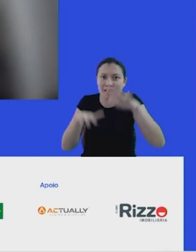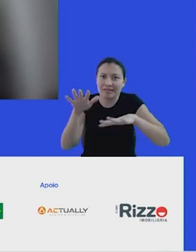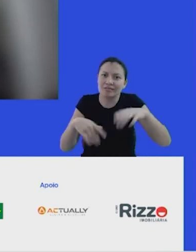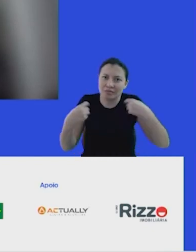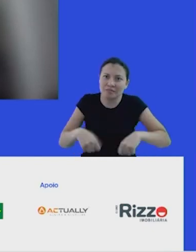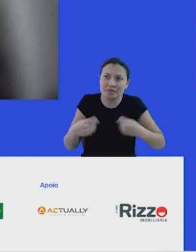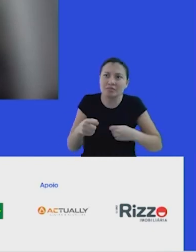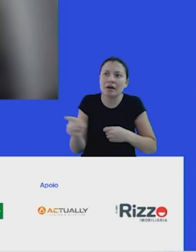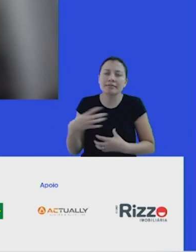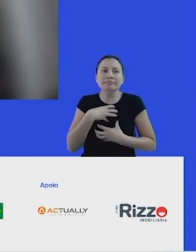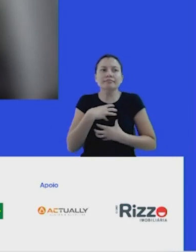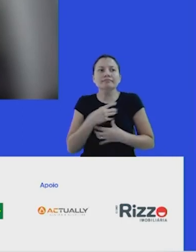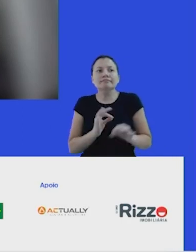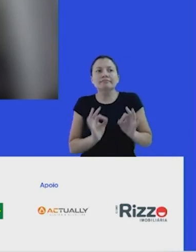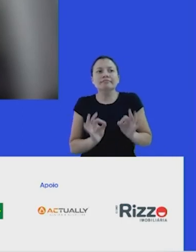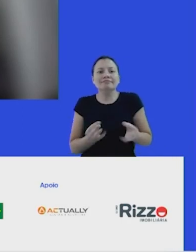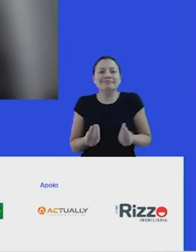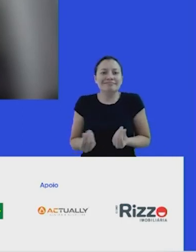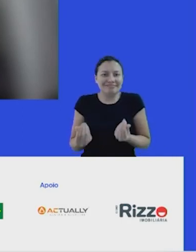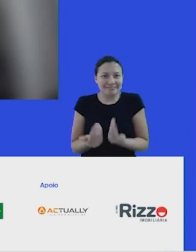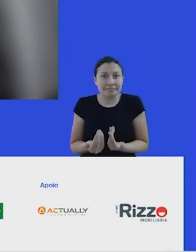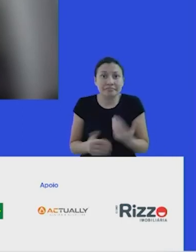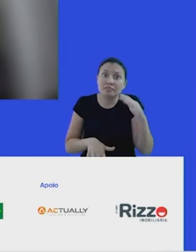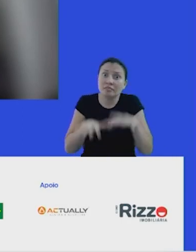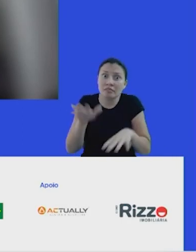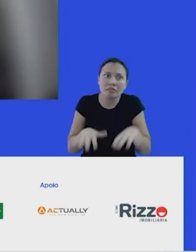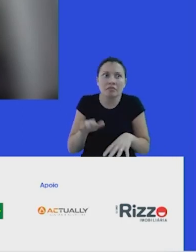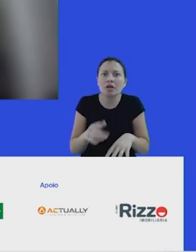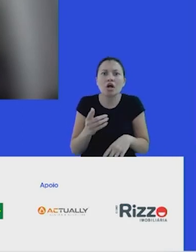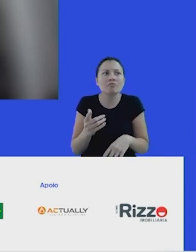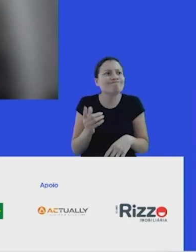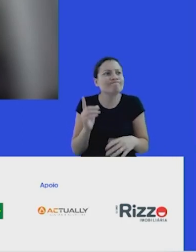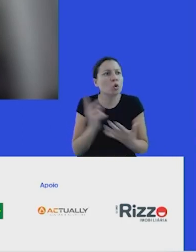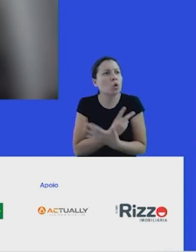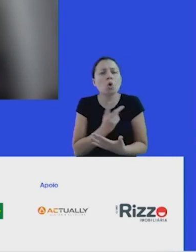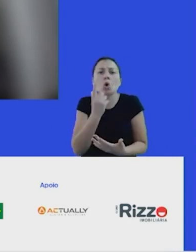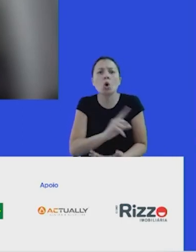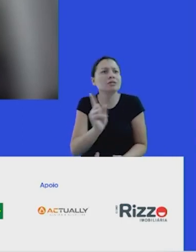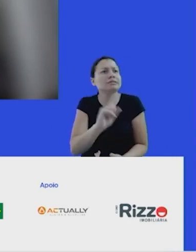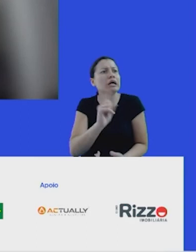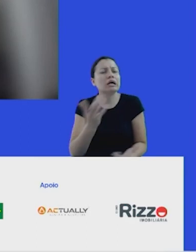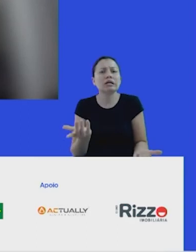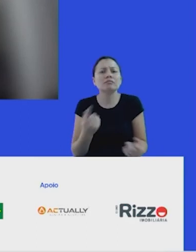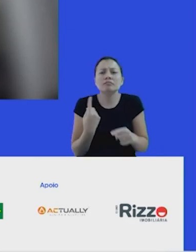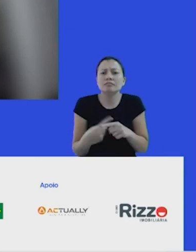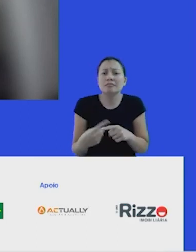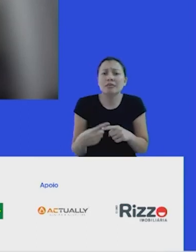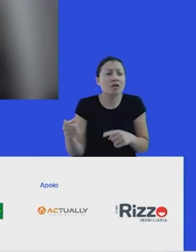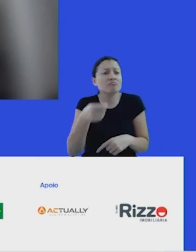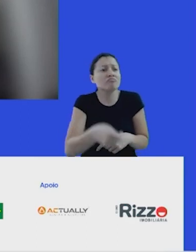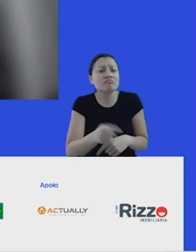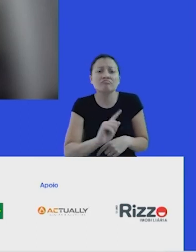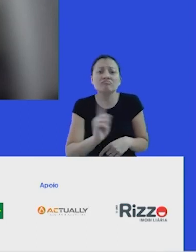porque muitas vezes os movimentos não acontecem, porque aquilo não é cobrado, não há uma real necessidade e não há uma